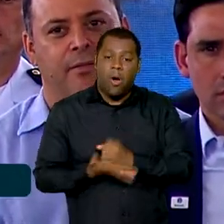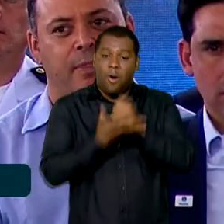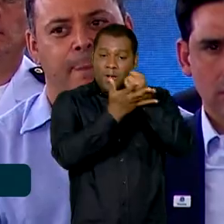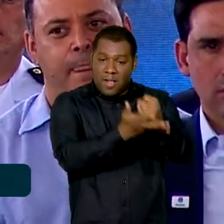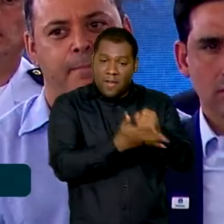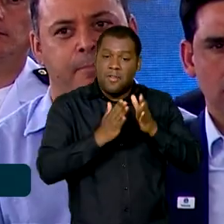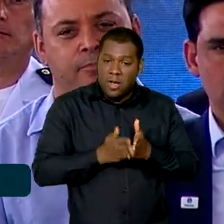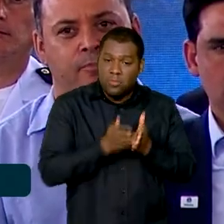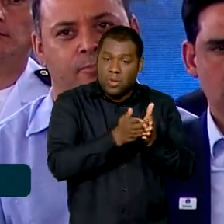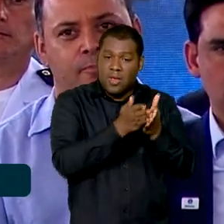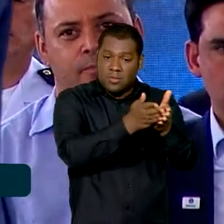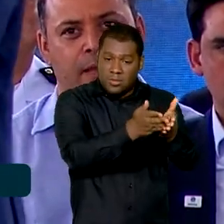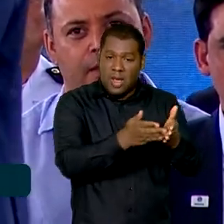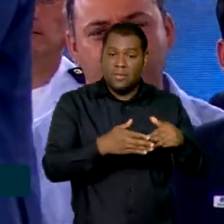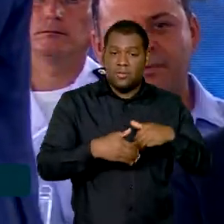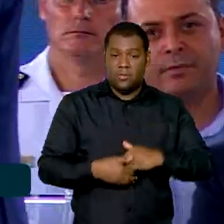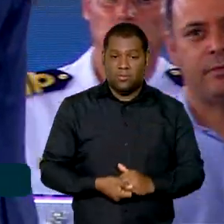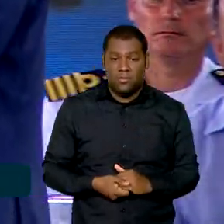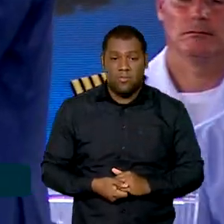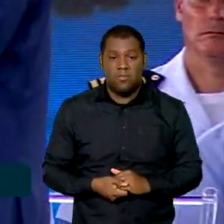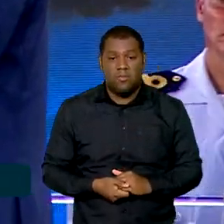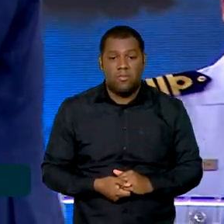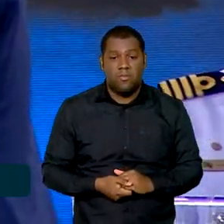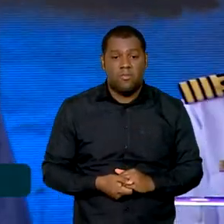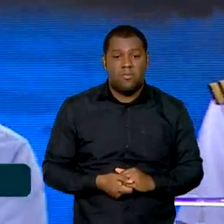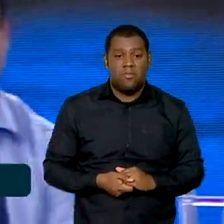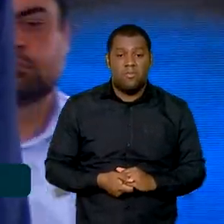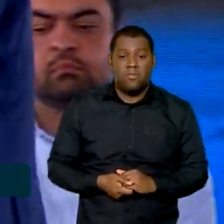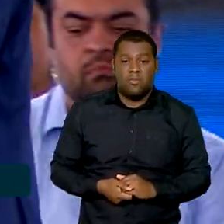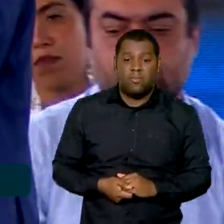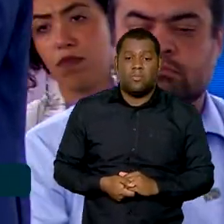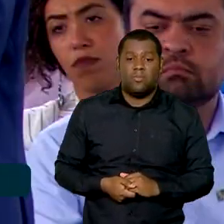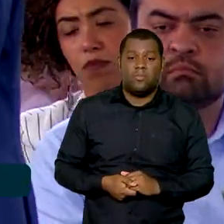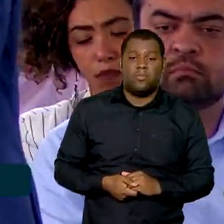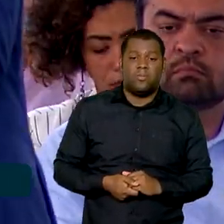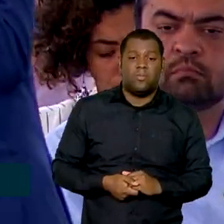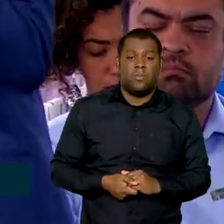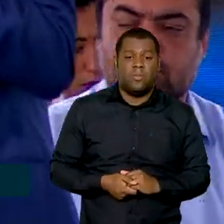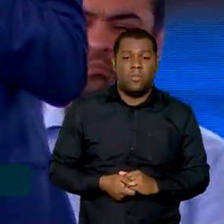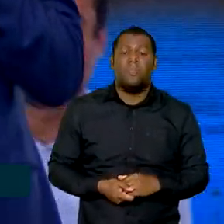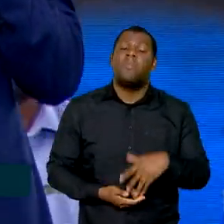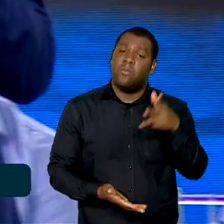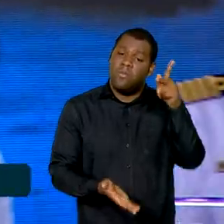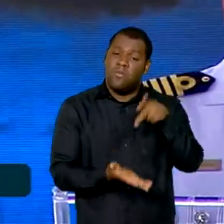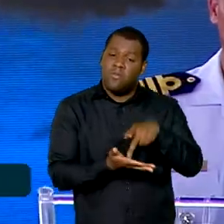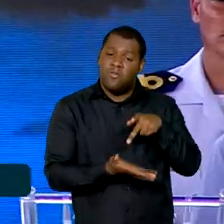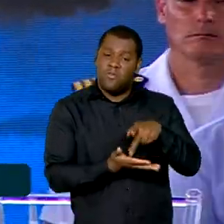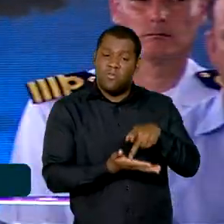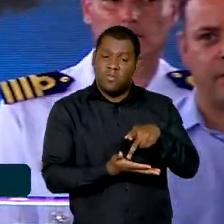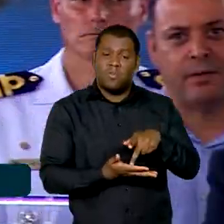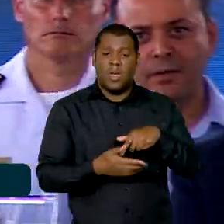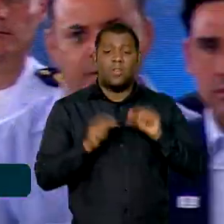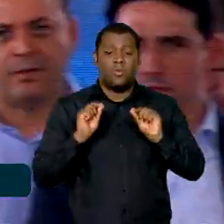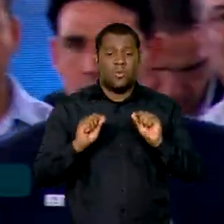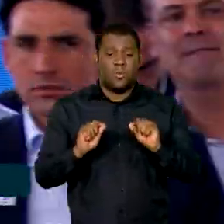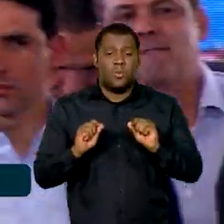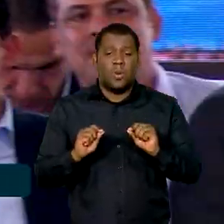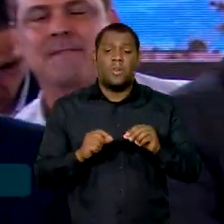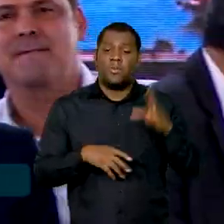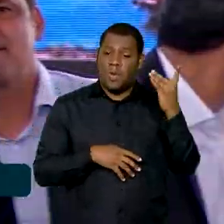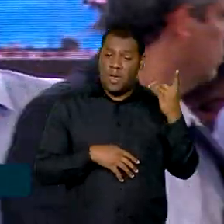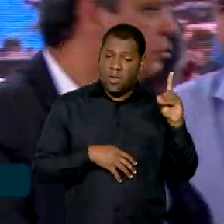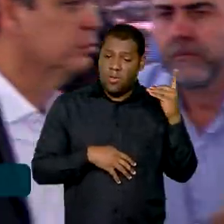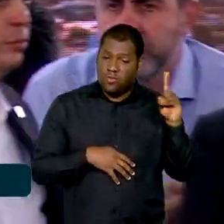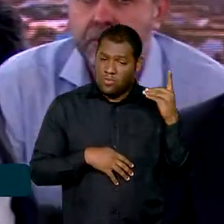É verdade que pode ser mais barato alguns centavos, é verdade que pode ser mais barato alguns dólares,